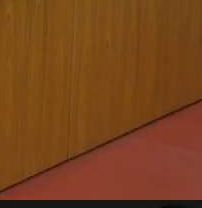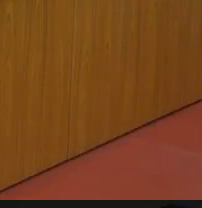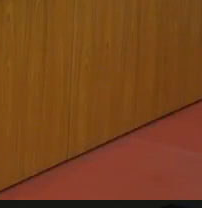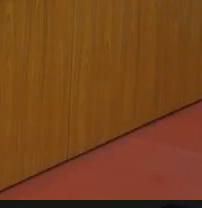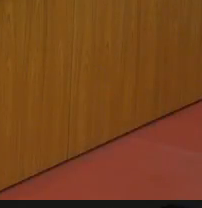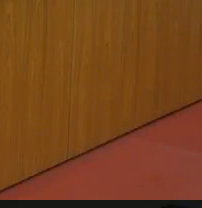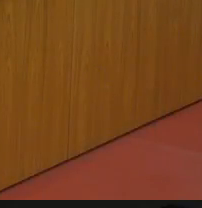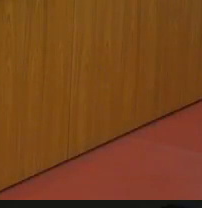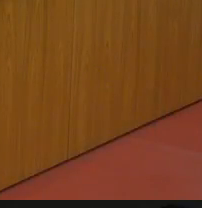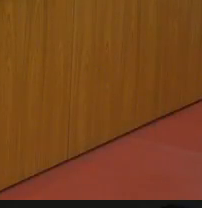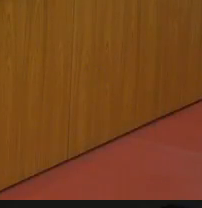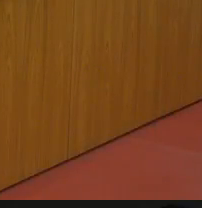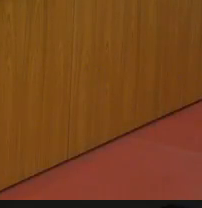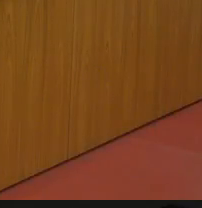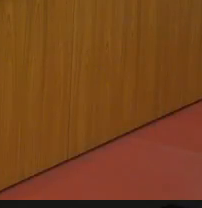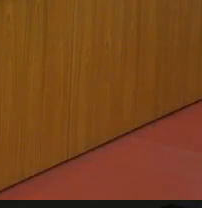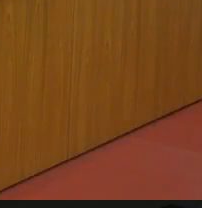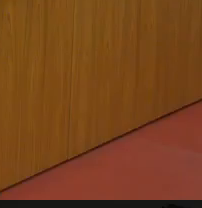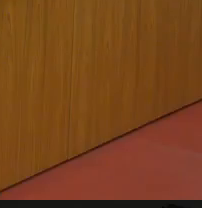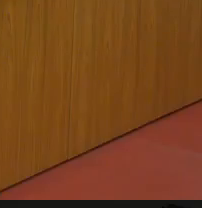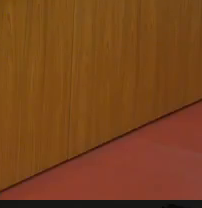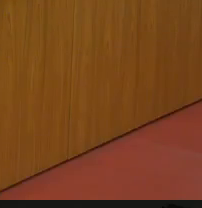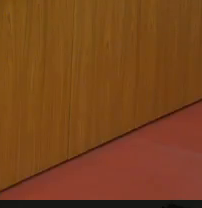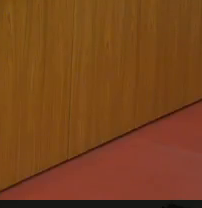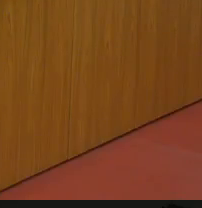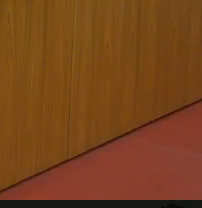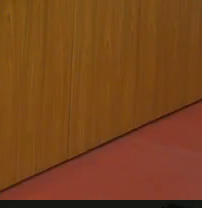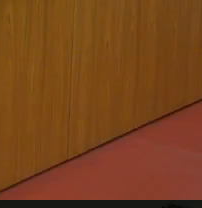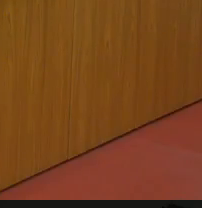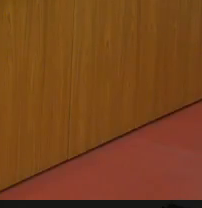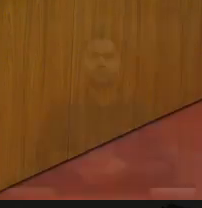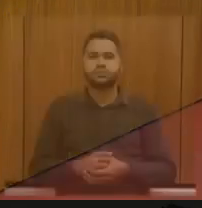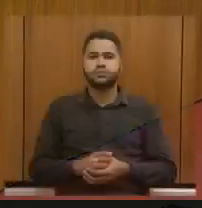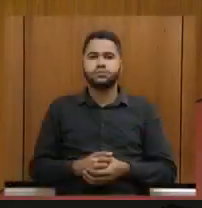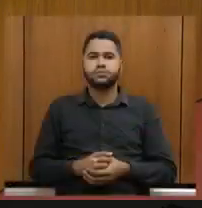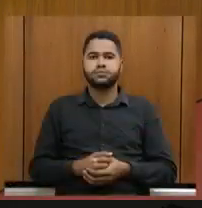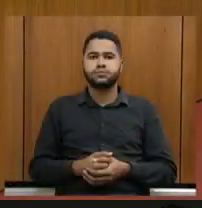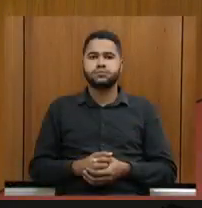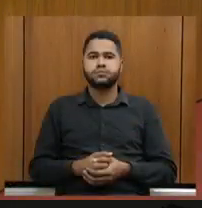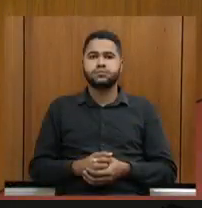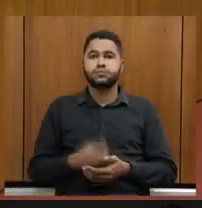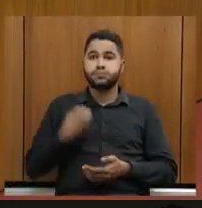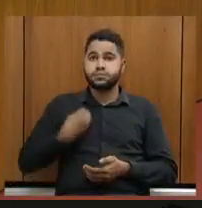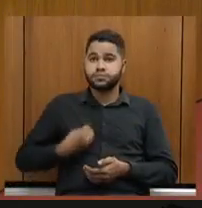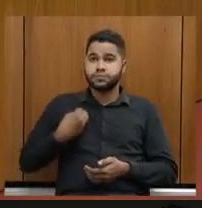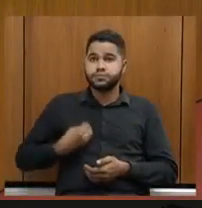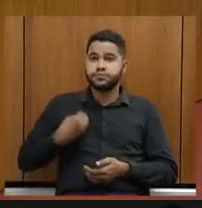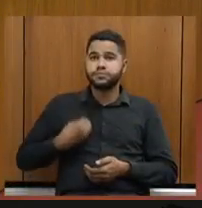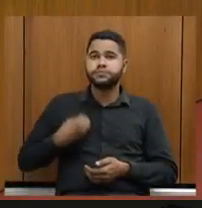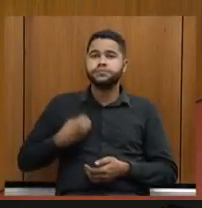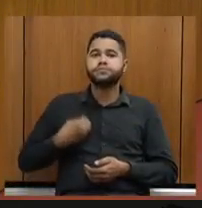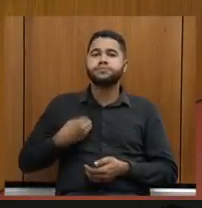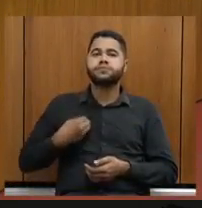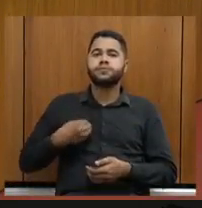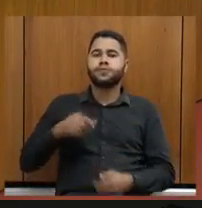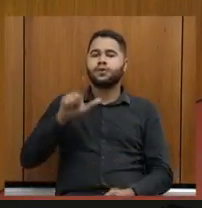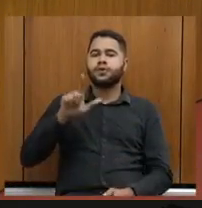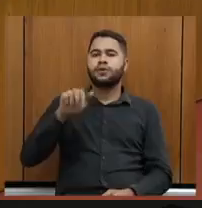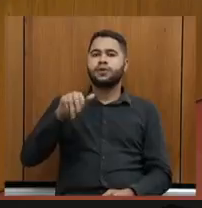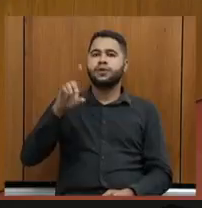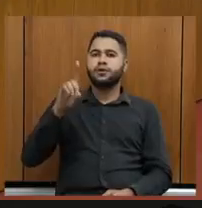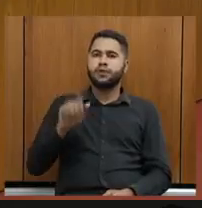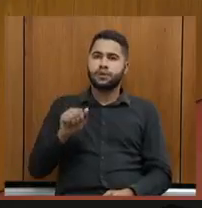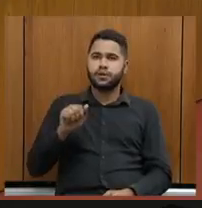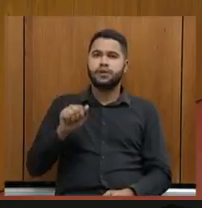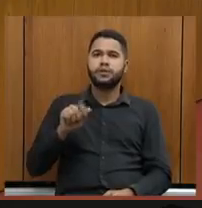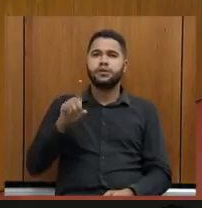Registra também a presença de Eliane Denise Parreiras,